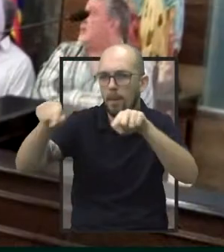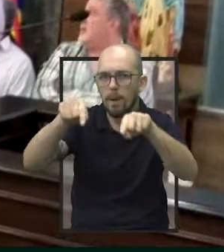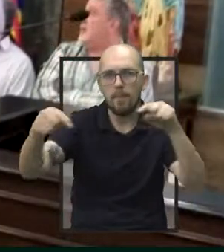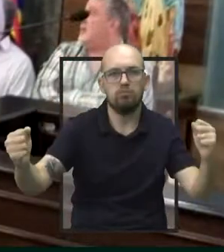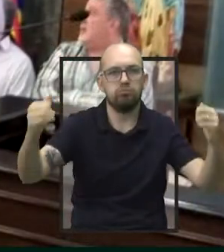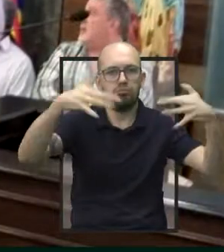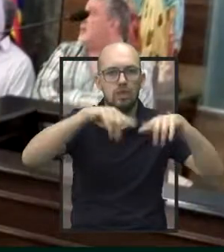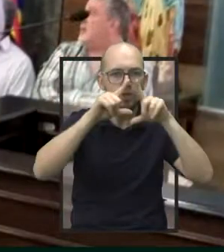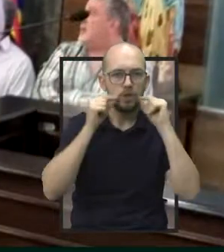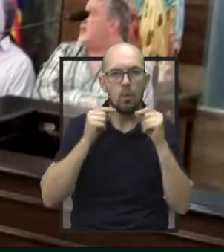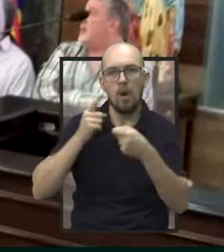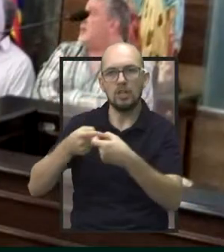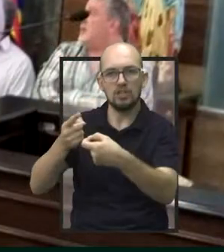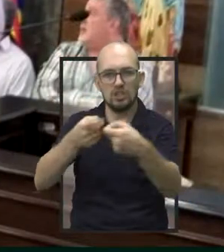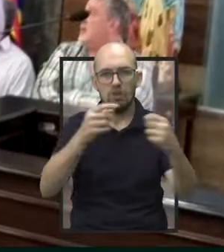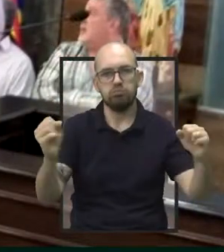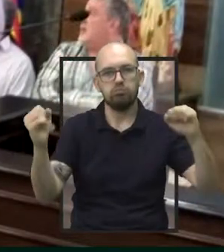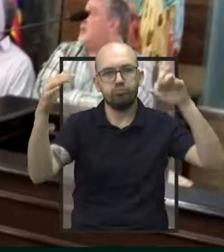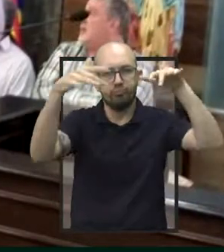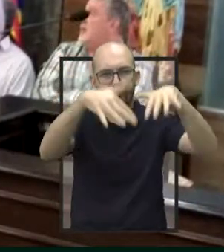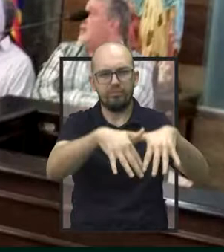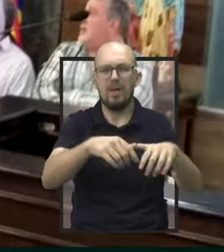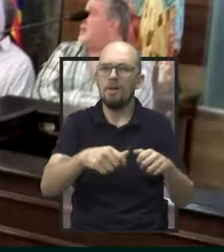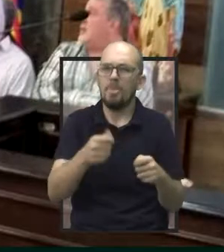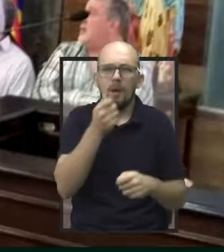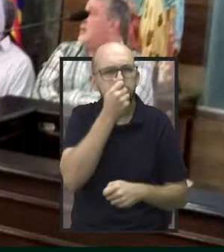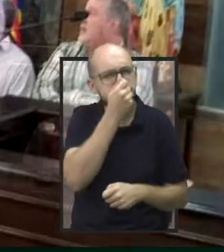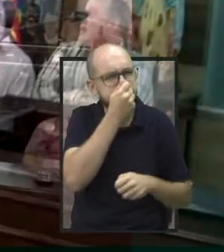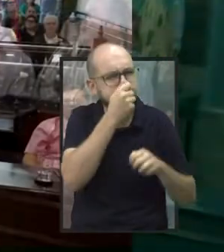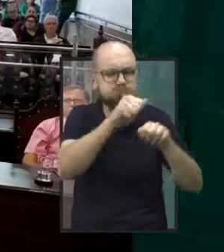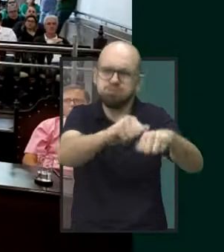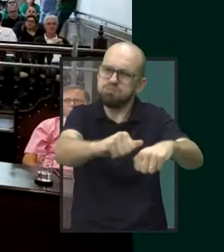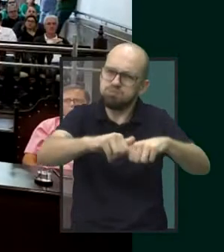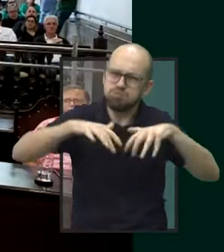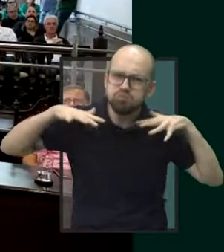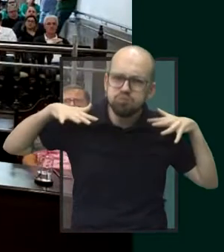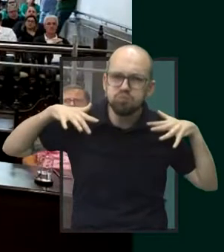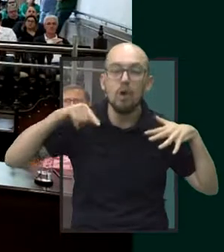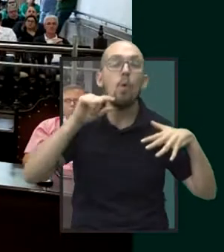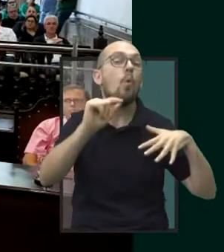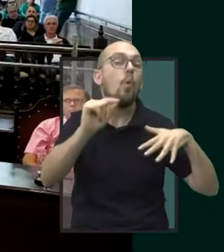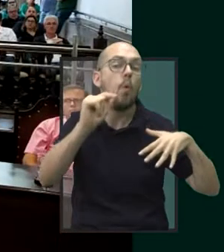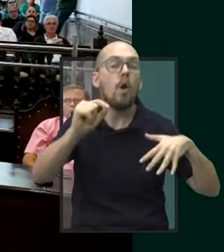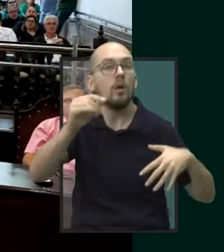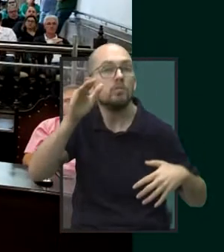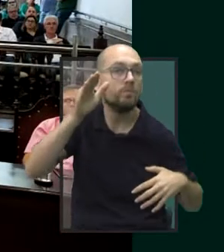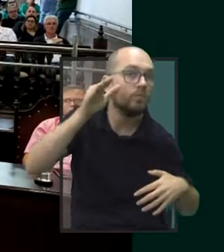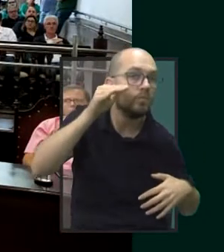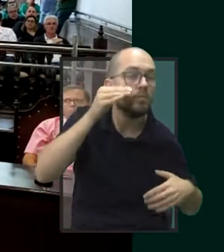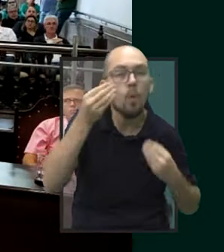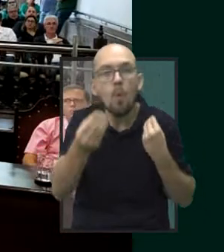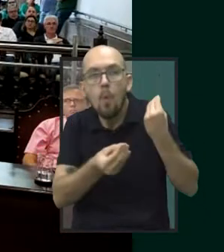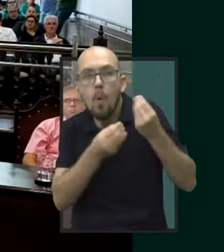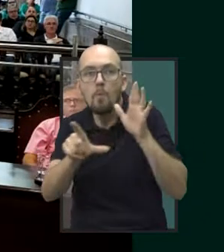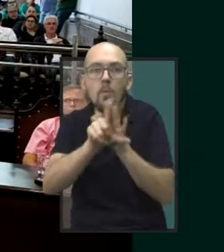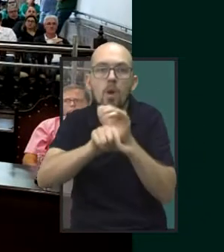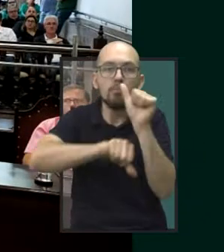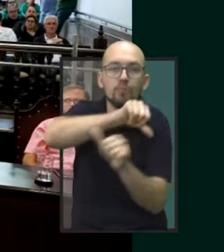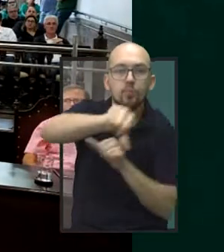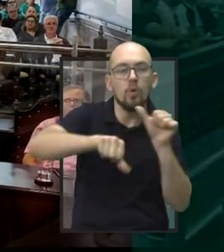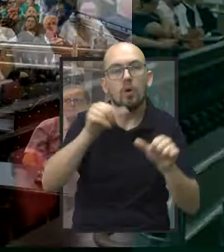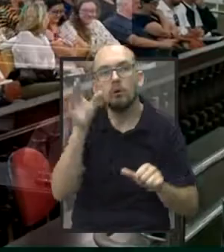entidades da região, nós tivemos aqui toda a nossa casa cheia, lotada de pessoas que vieram para se inteirar